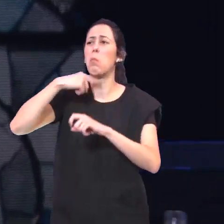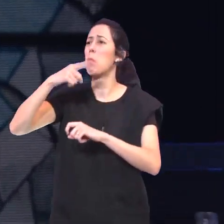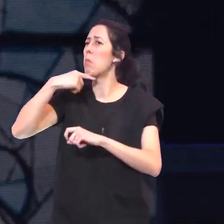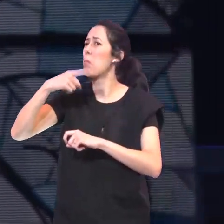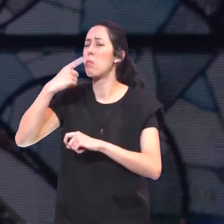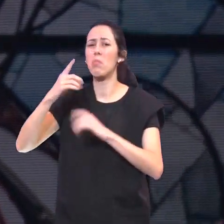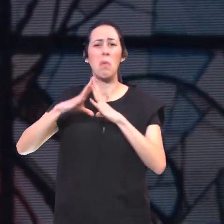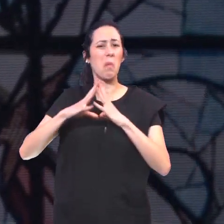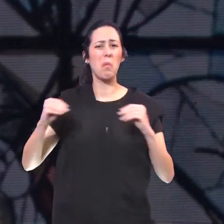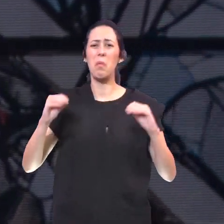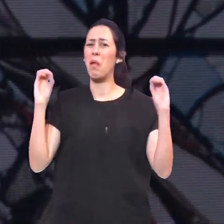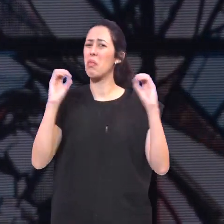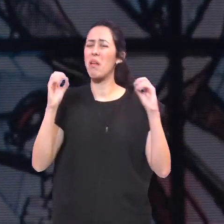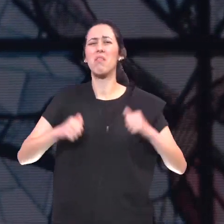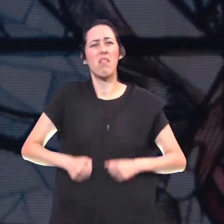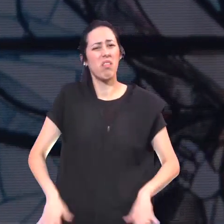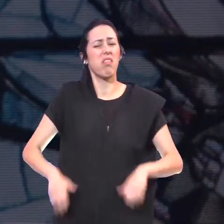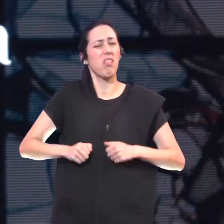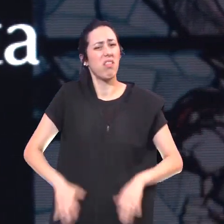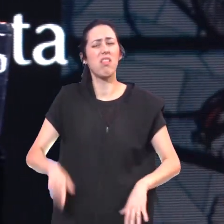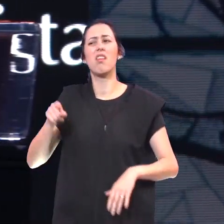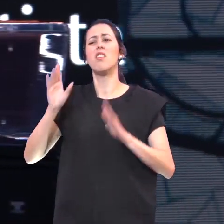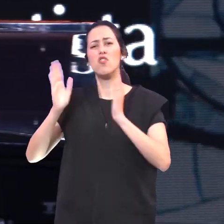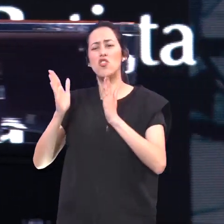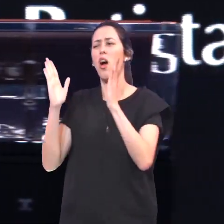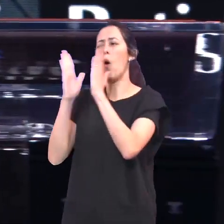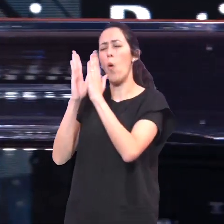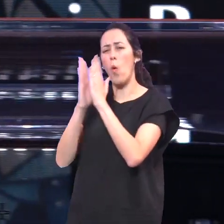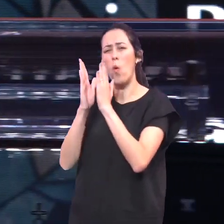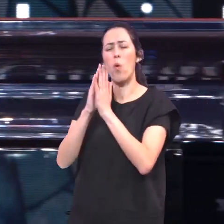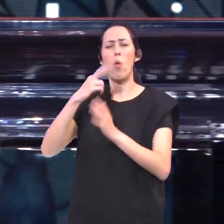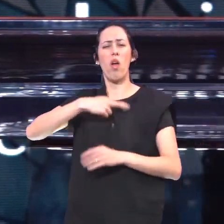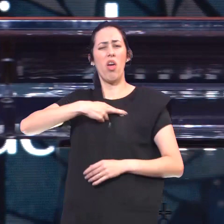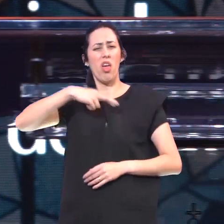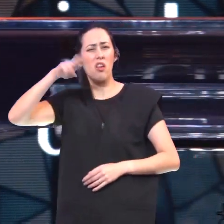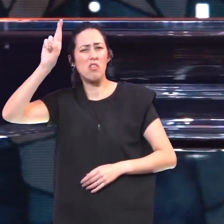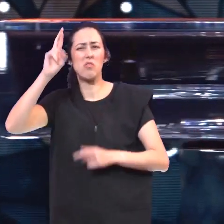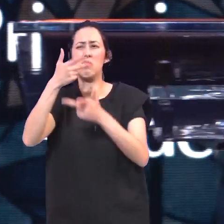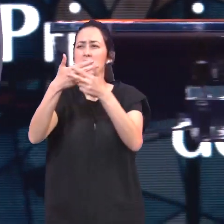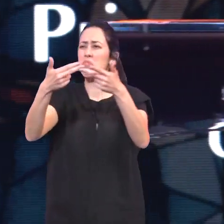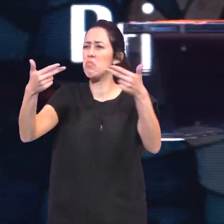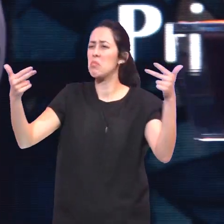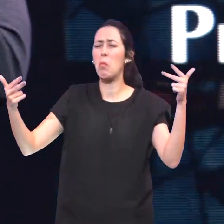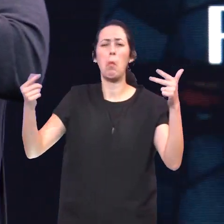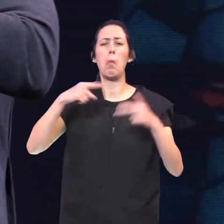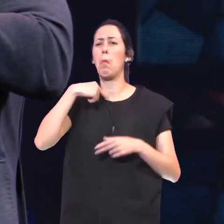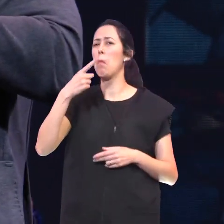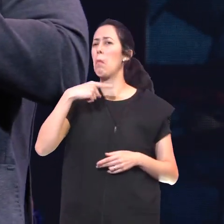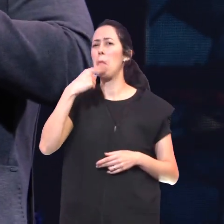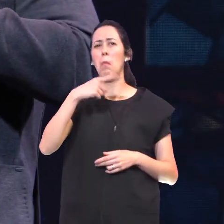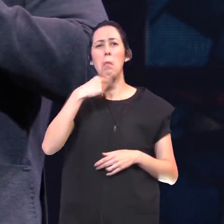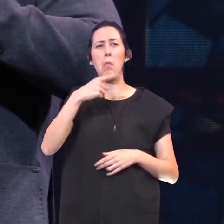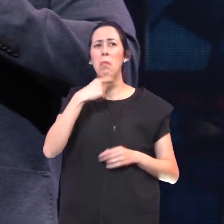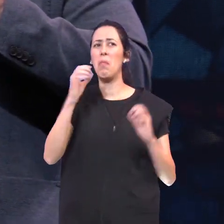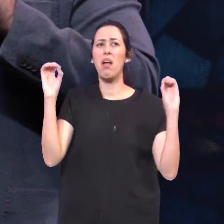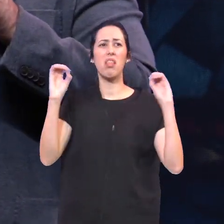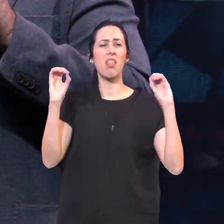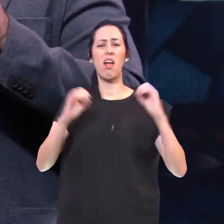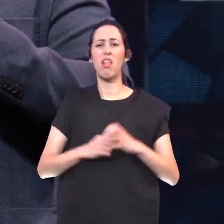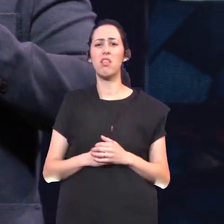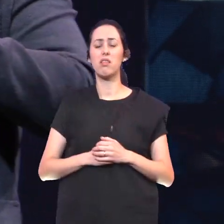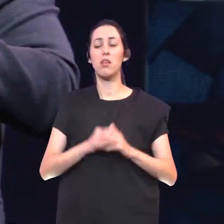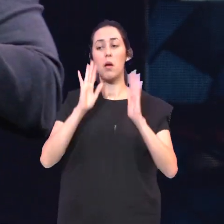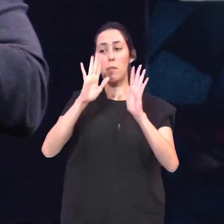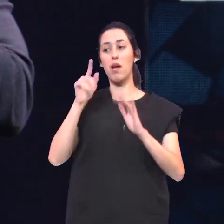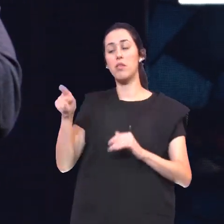As orações Que foram feitas A religiosidade As liturgias Não deram jeito Mas ela